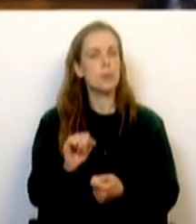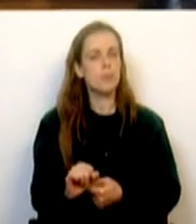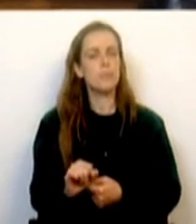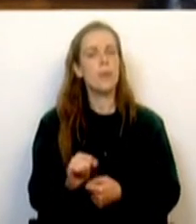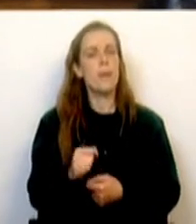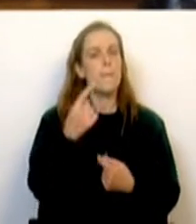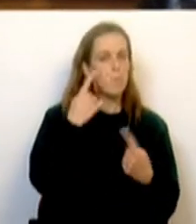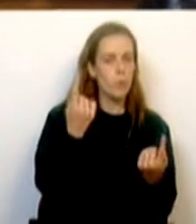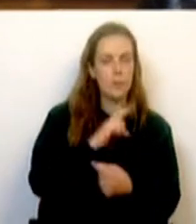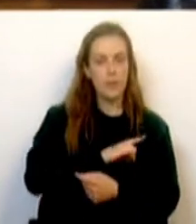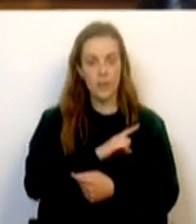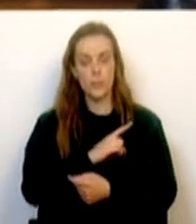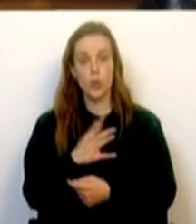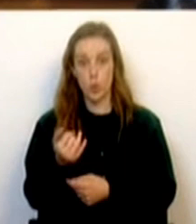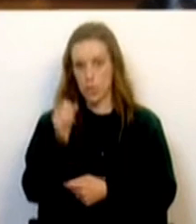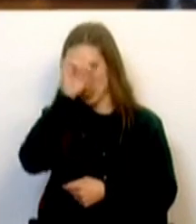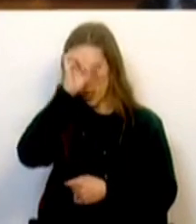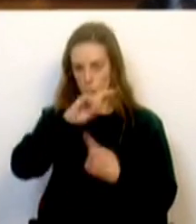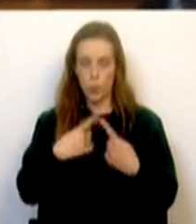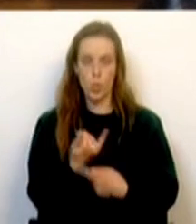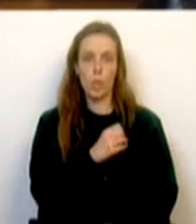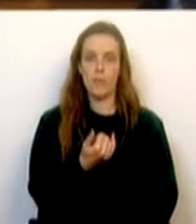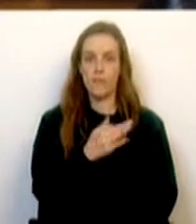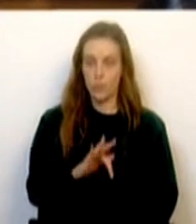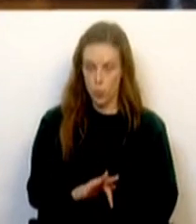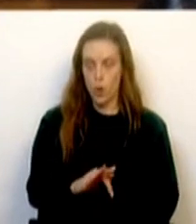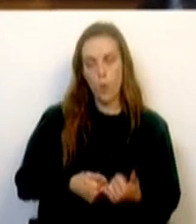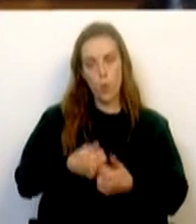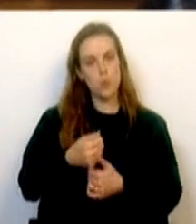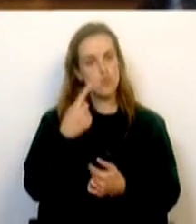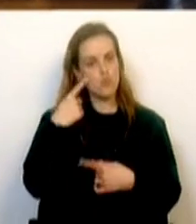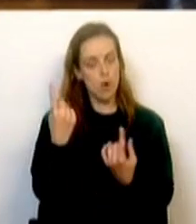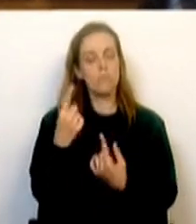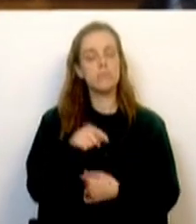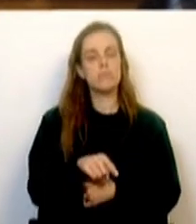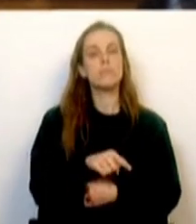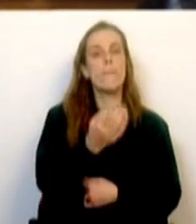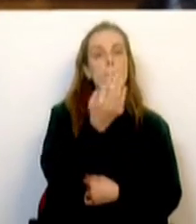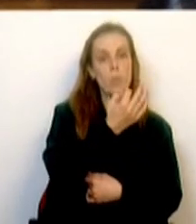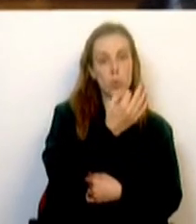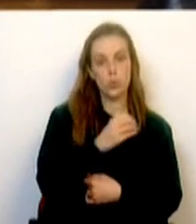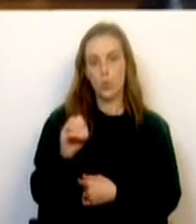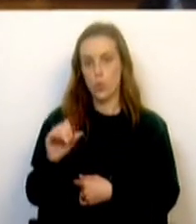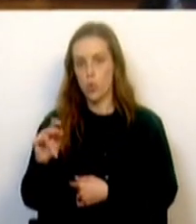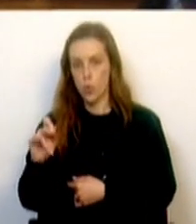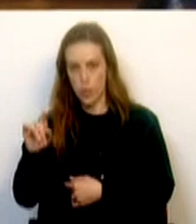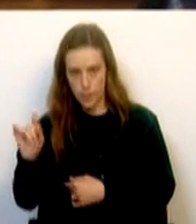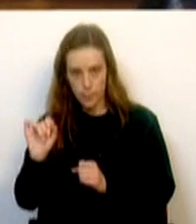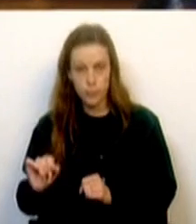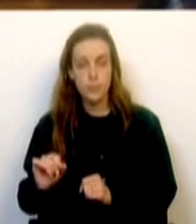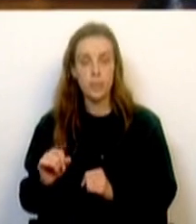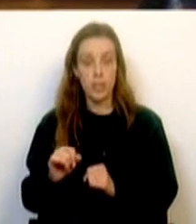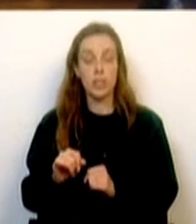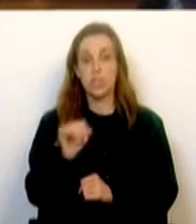2024 foi lançado o concurso para o troço Porto-Oiã. A 29 de janeiro de 2024